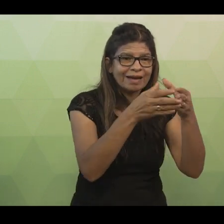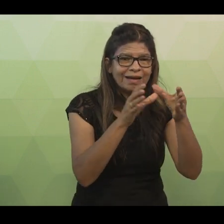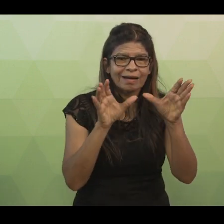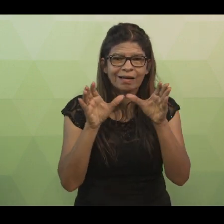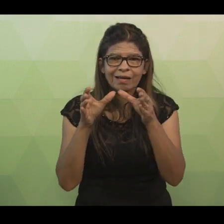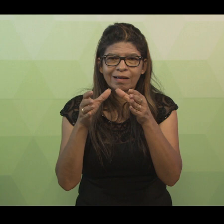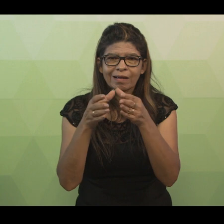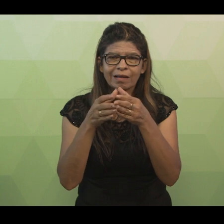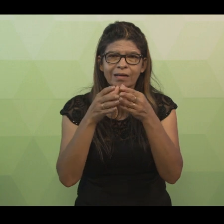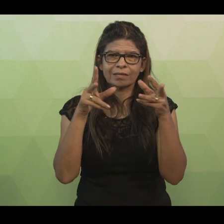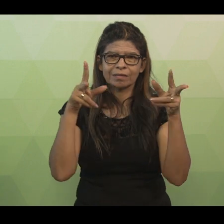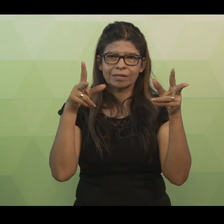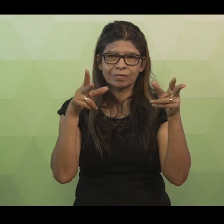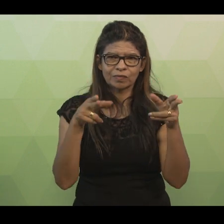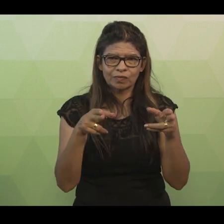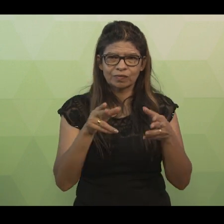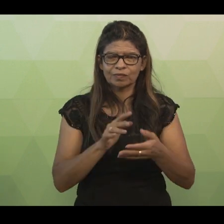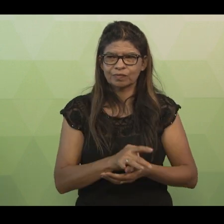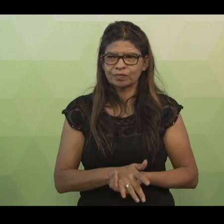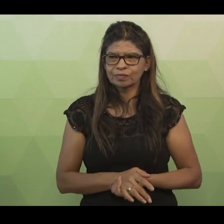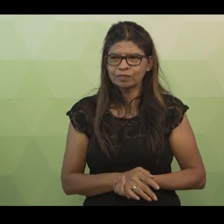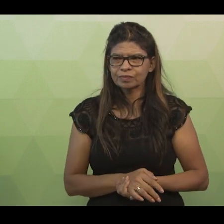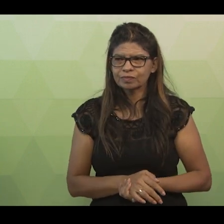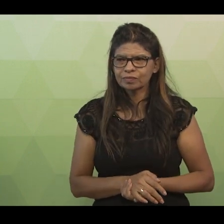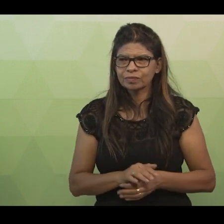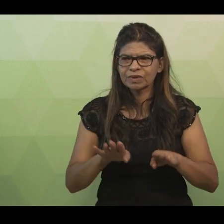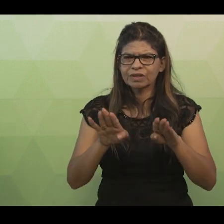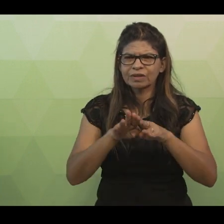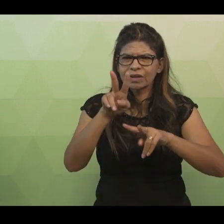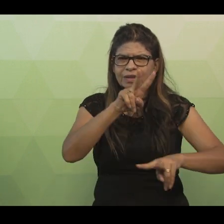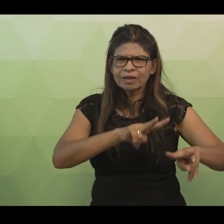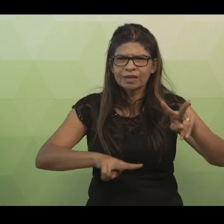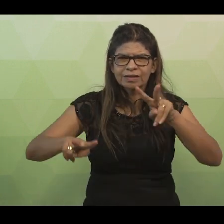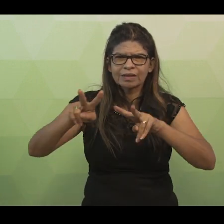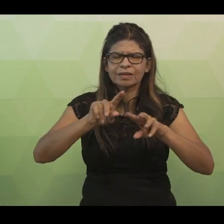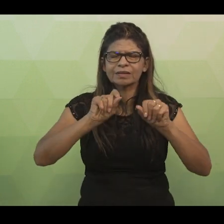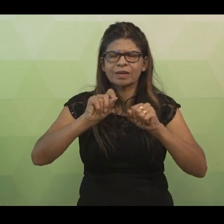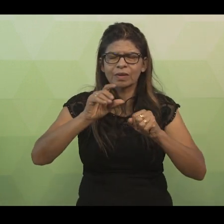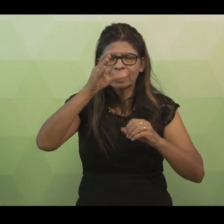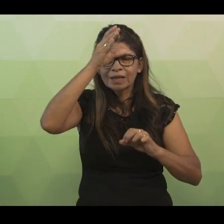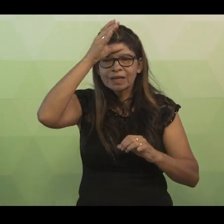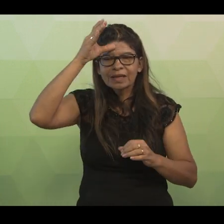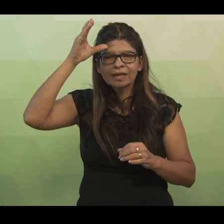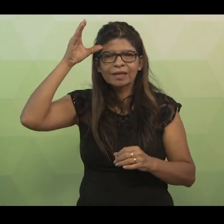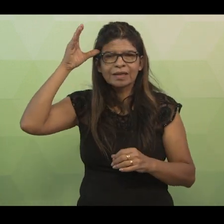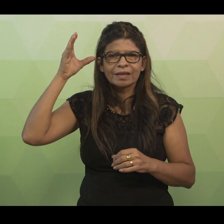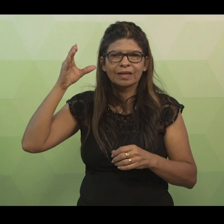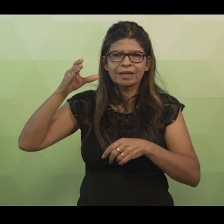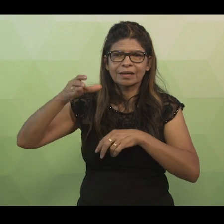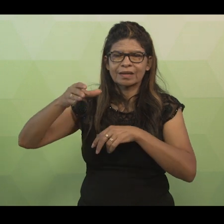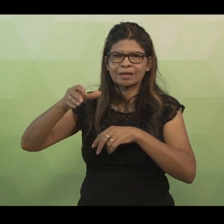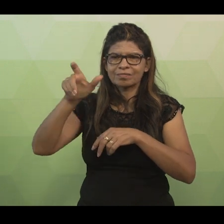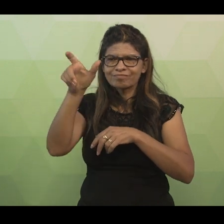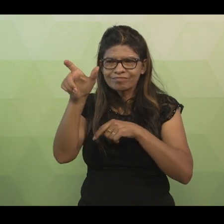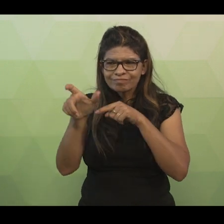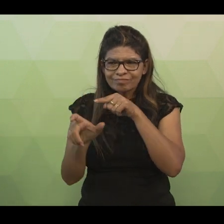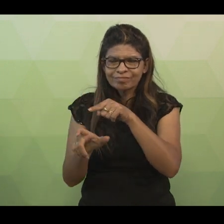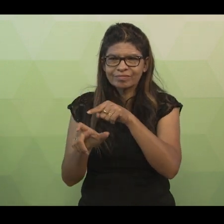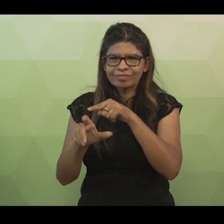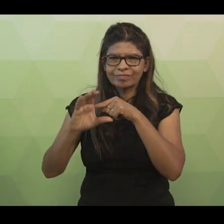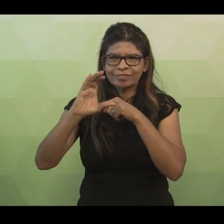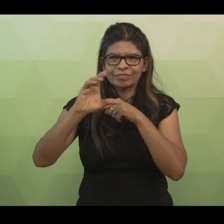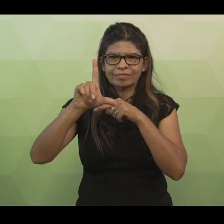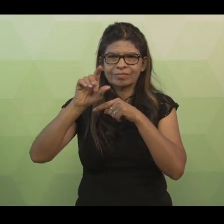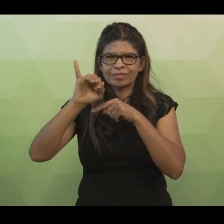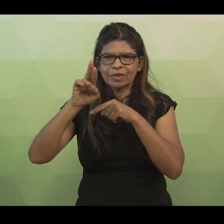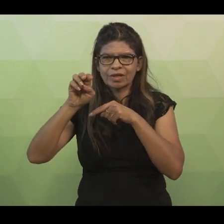se mantêm. Agora, vamos analisar a classe cliente. Os atributos dessa classe devem ser dados